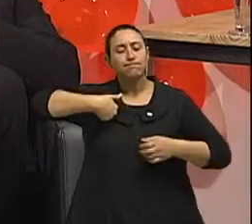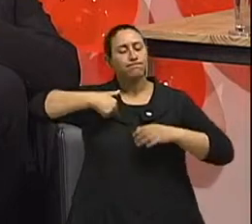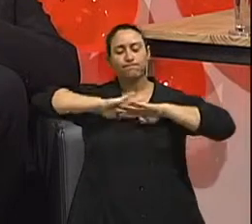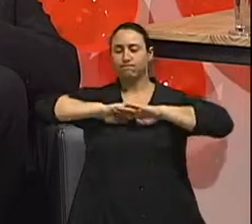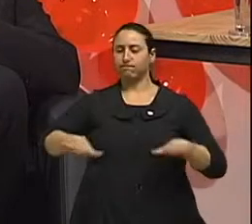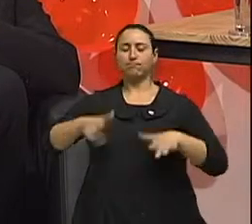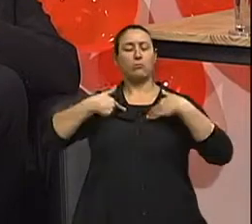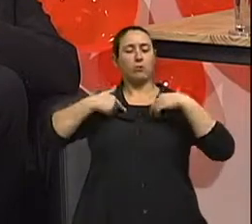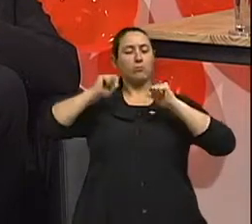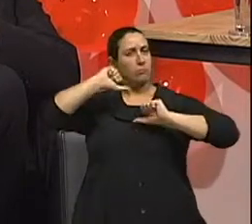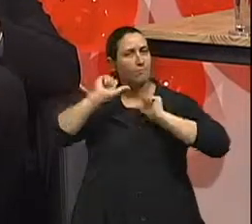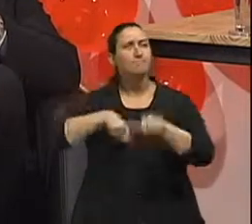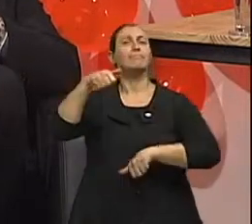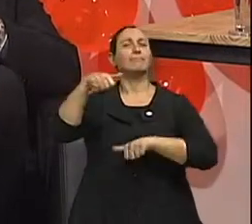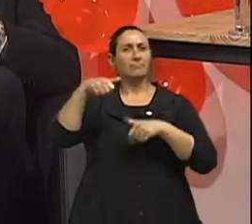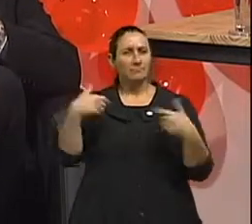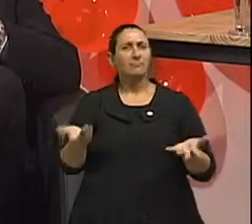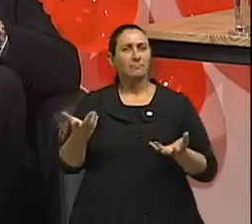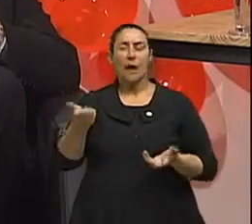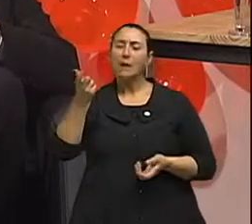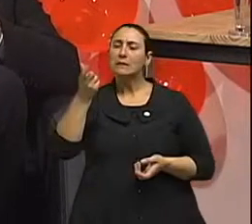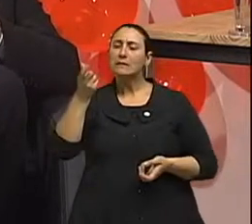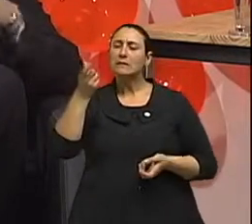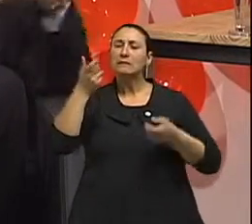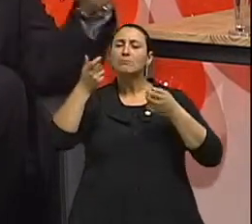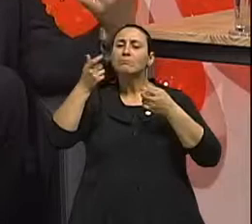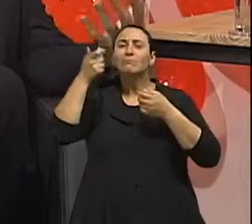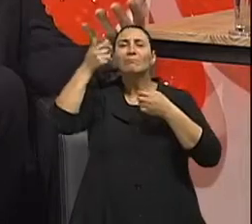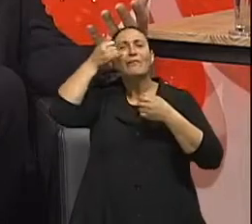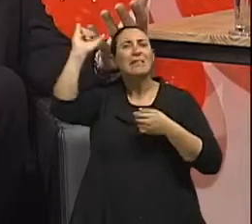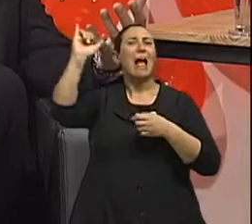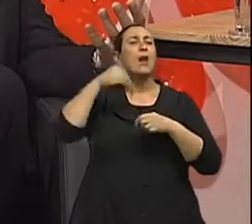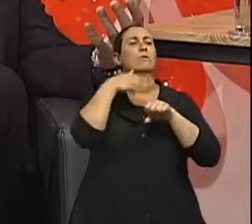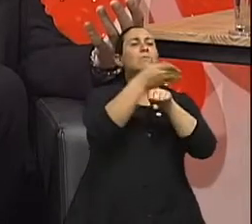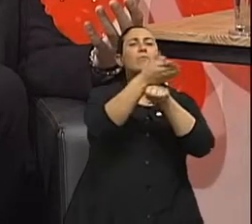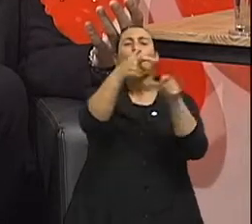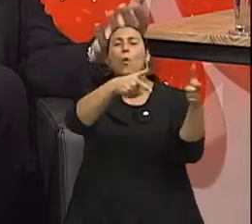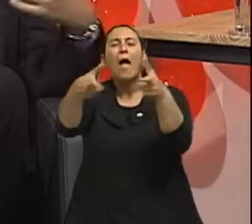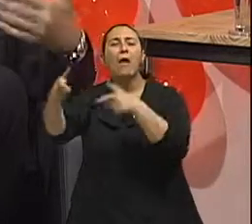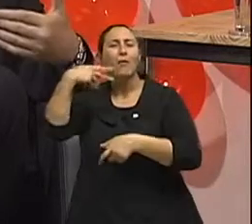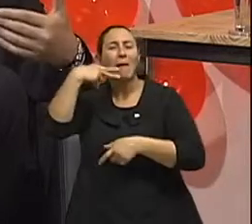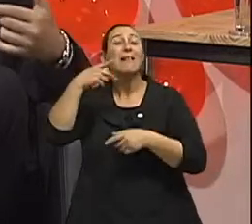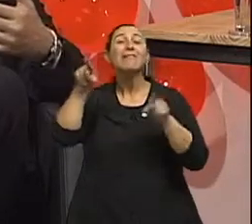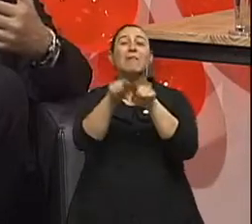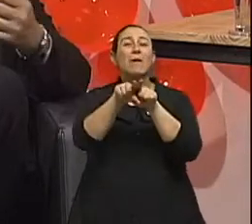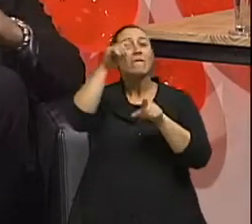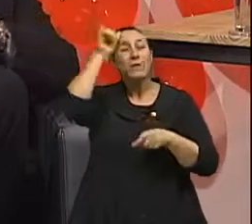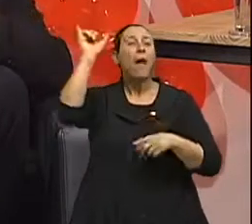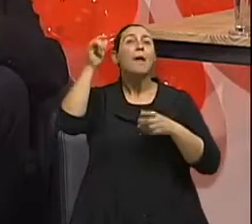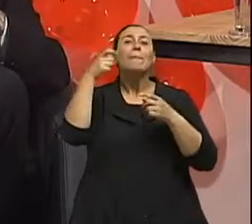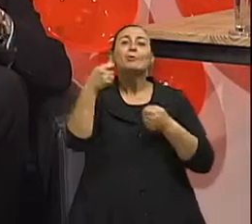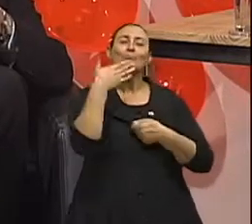não se expor a ambientes onde o cigarro pode ser mais fácil de conseguir. E envolver a família e amigos para poder contribuir e ajudar.